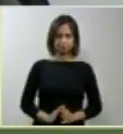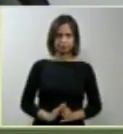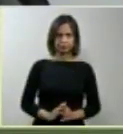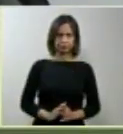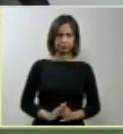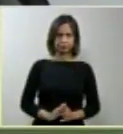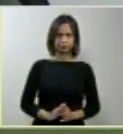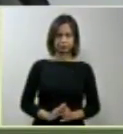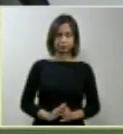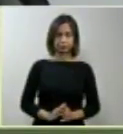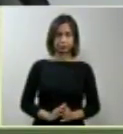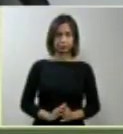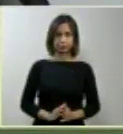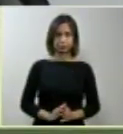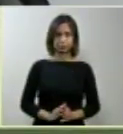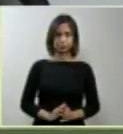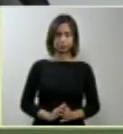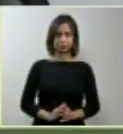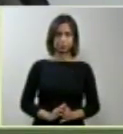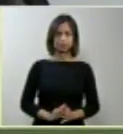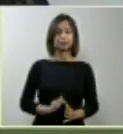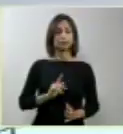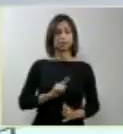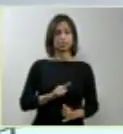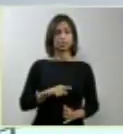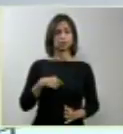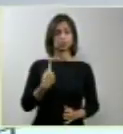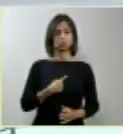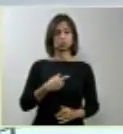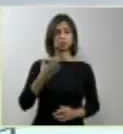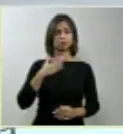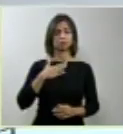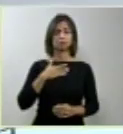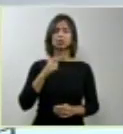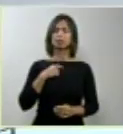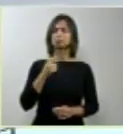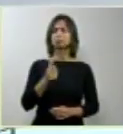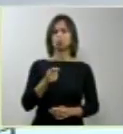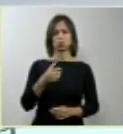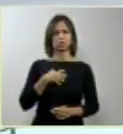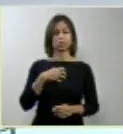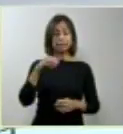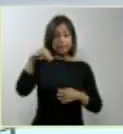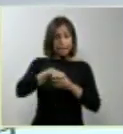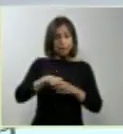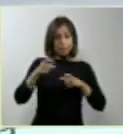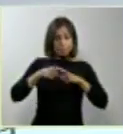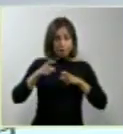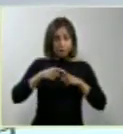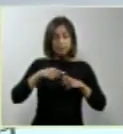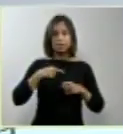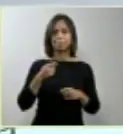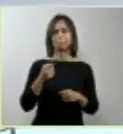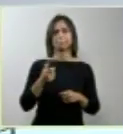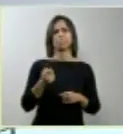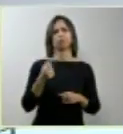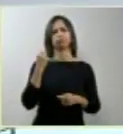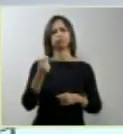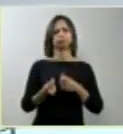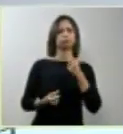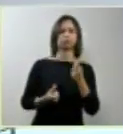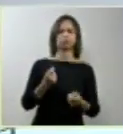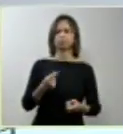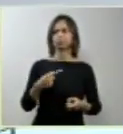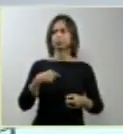Isso nos move. São poucas certezas que nós temos em medicina. Infelizmente poucas. Essa é uma delas.